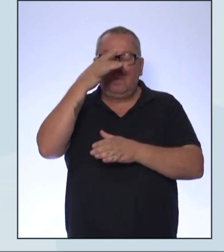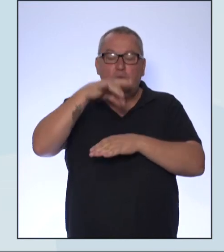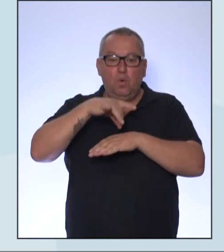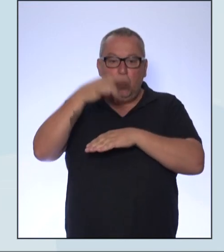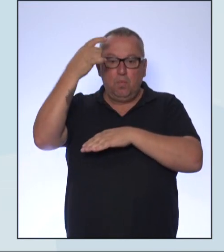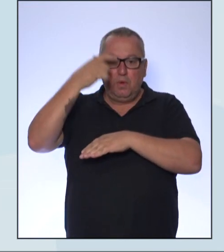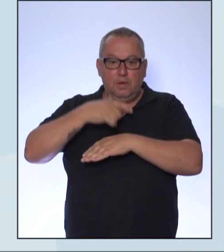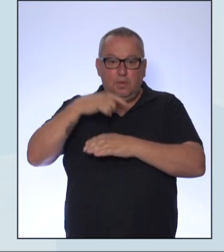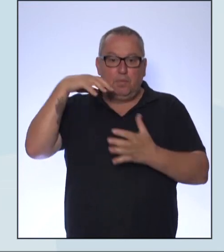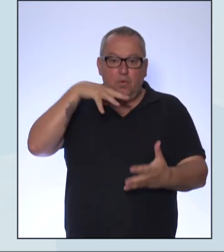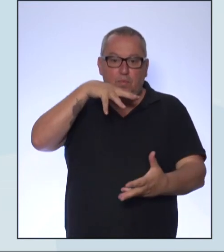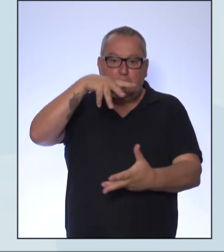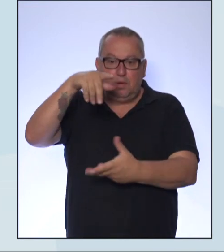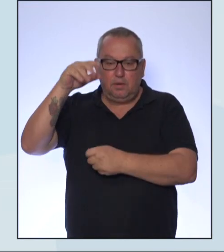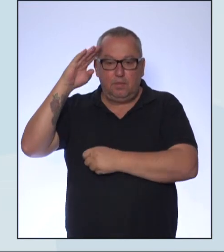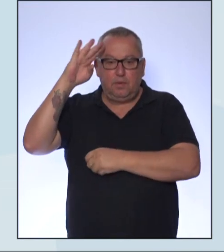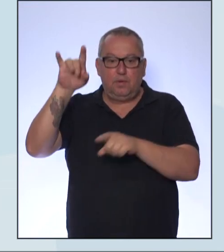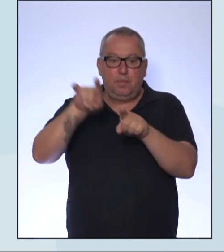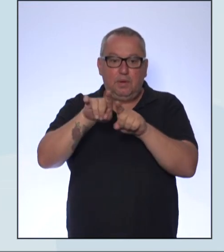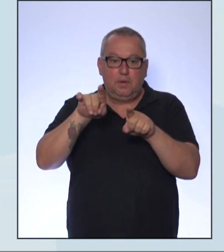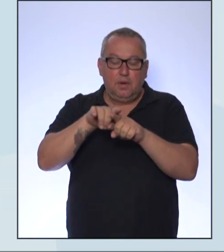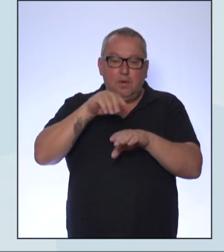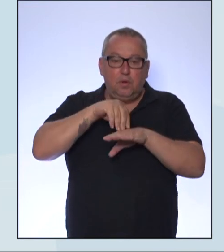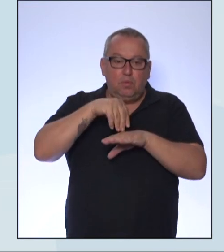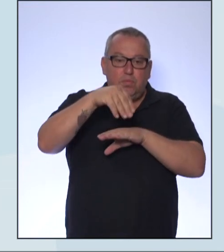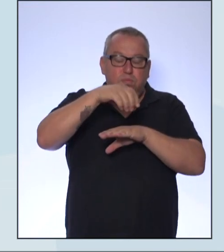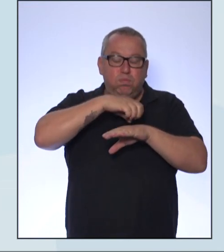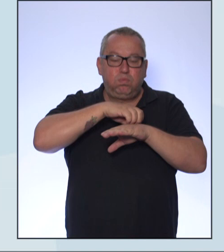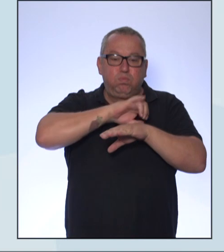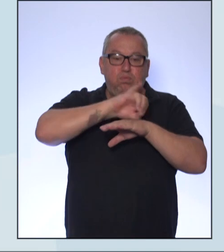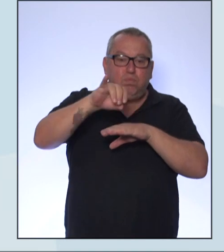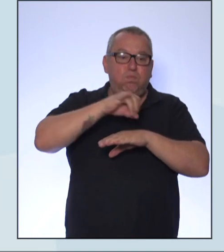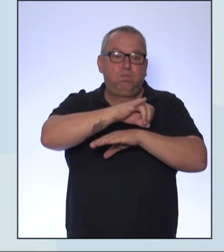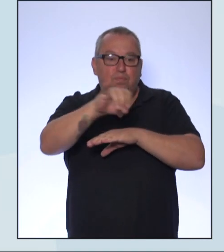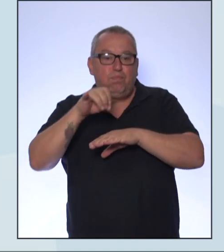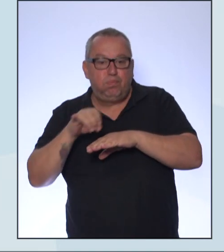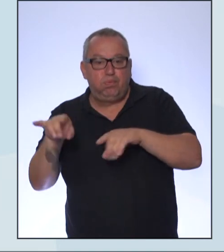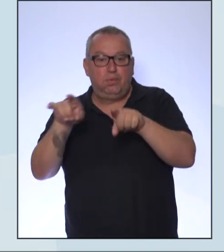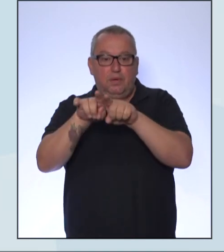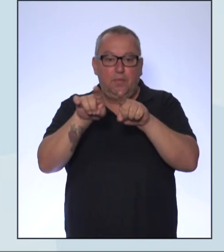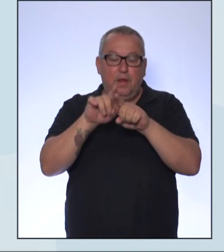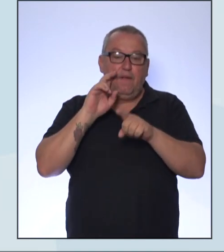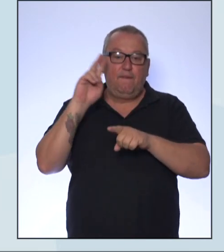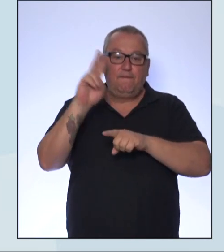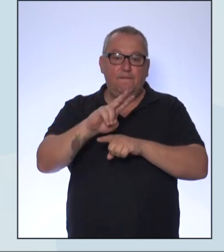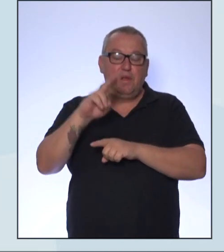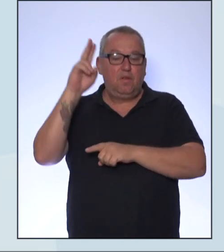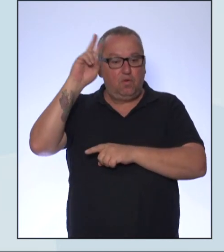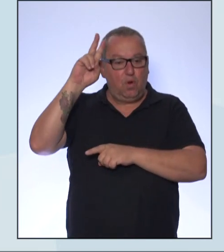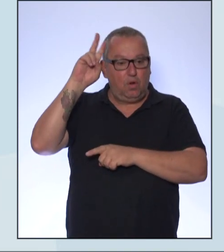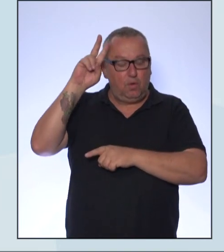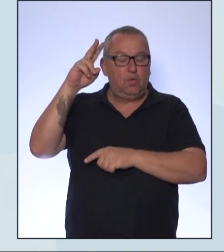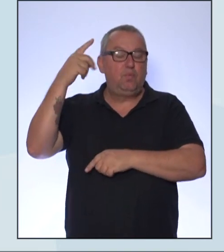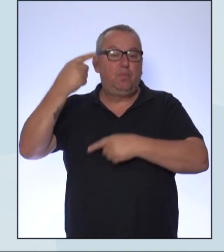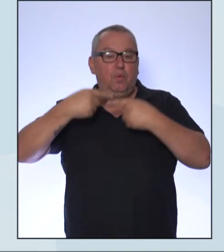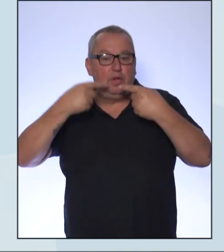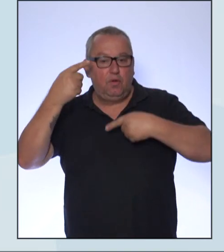pelo planeta e os principais fluxos migratórios e analisar os fatores históricos, políticos,